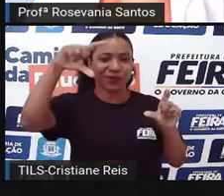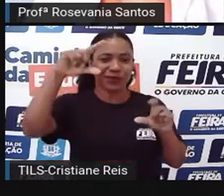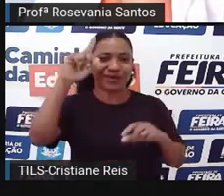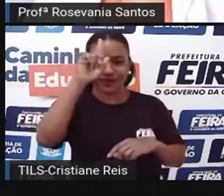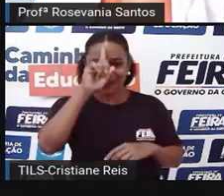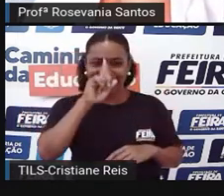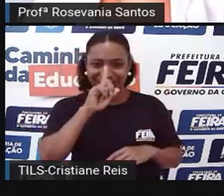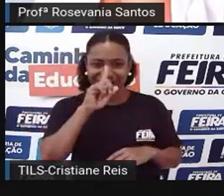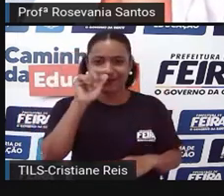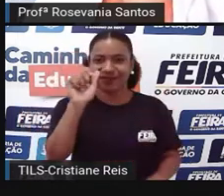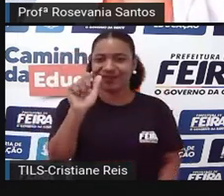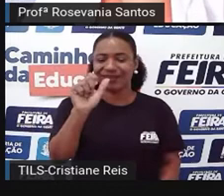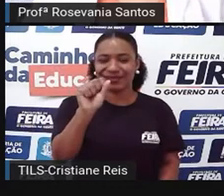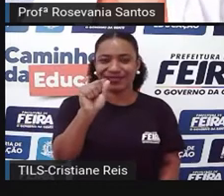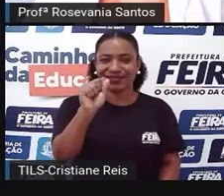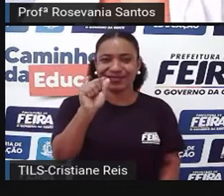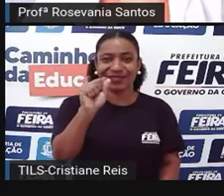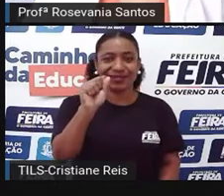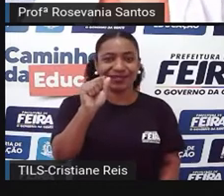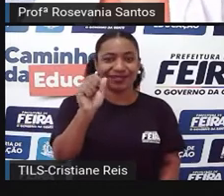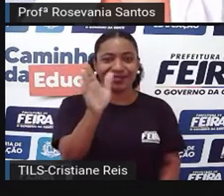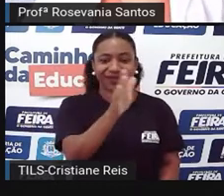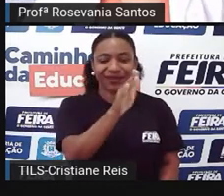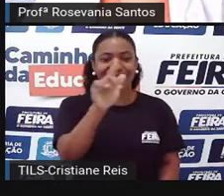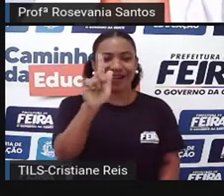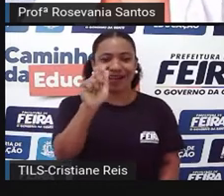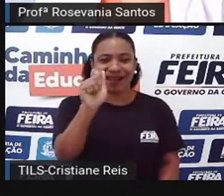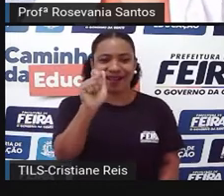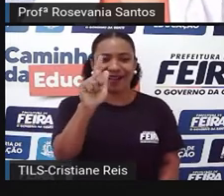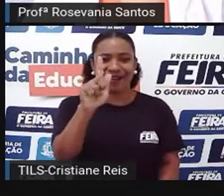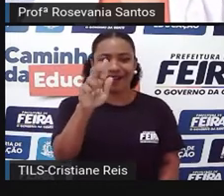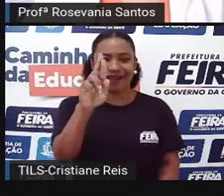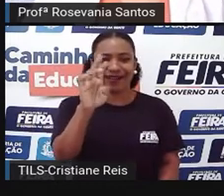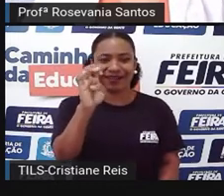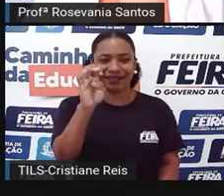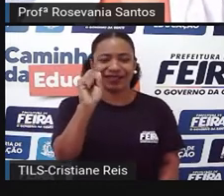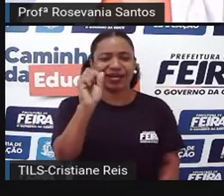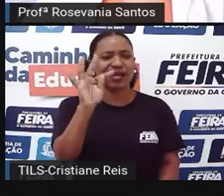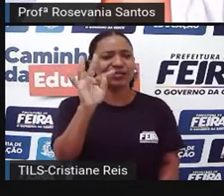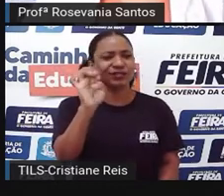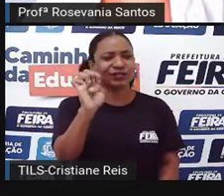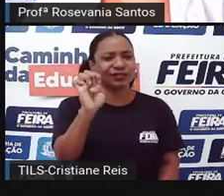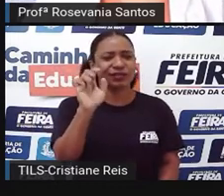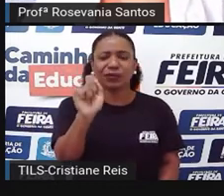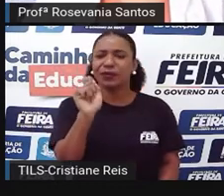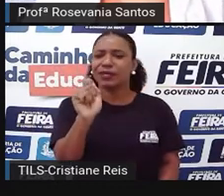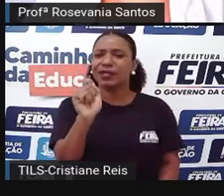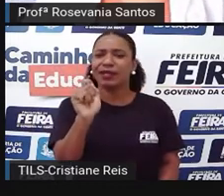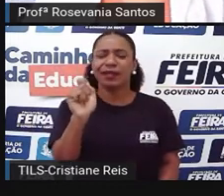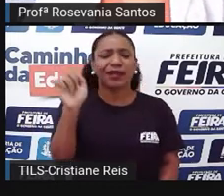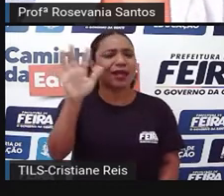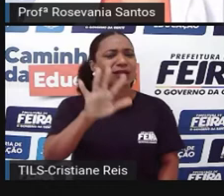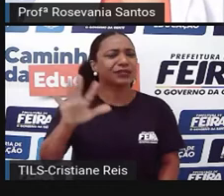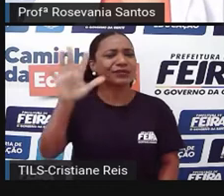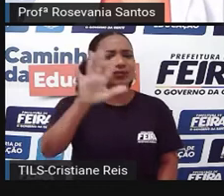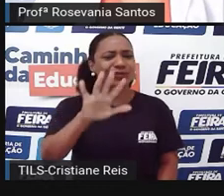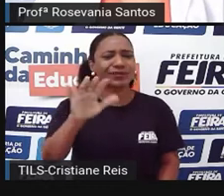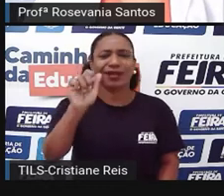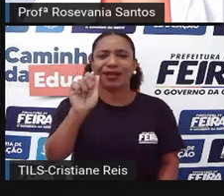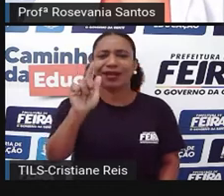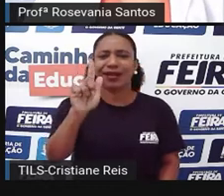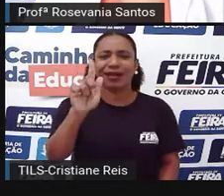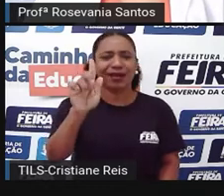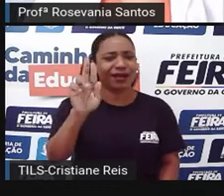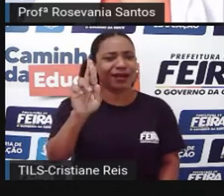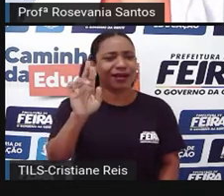Feira de Santana está nessa região, né, do agreste, né. O que que é essa zona do agreste? Ela já tem